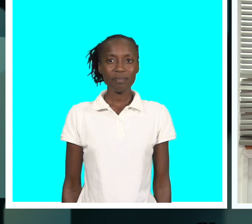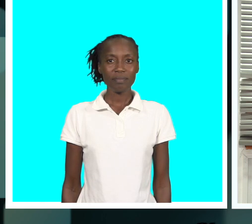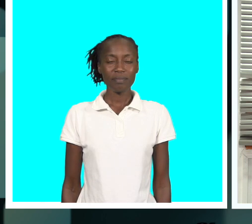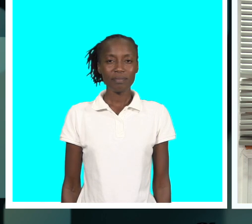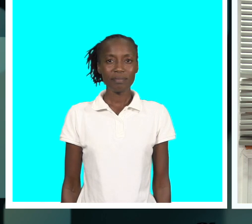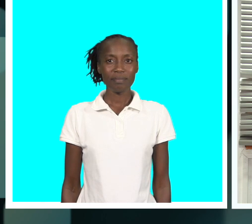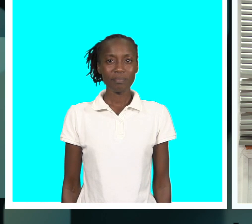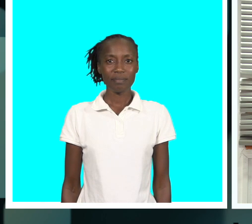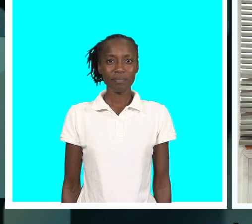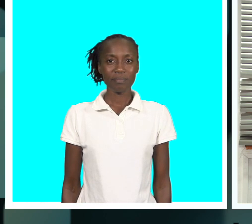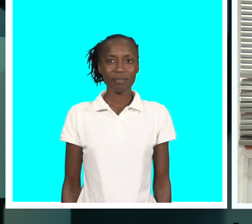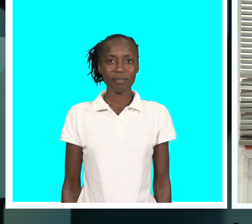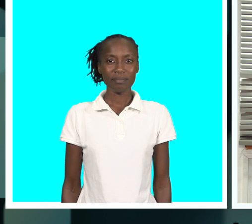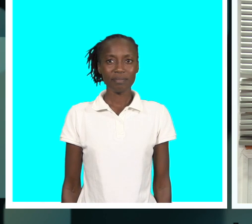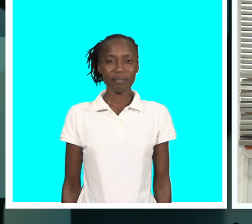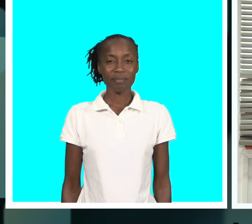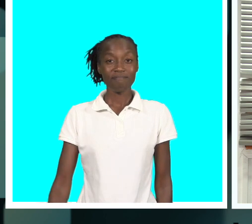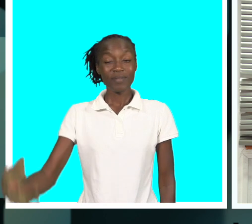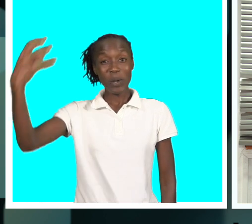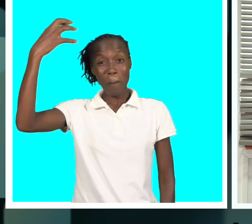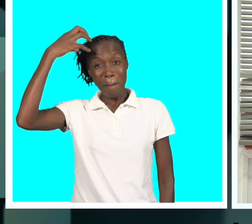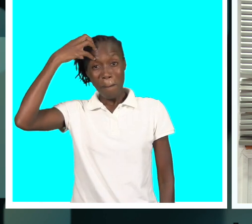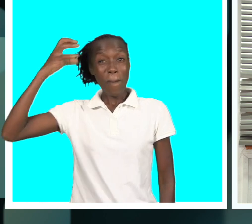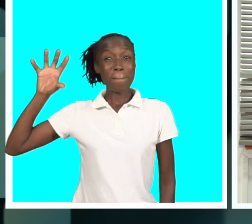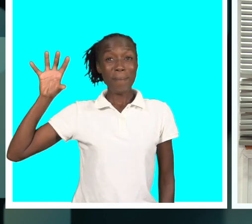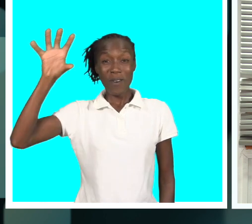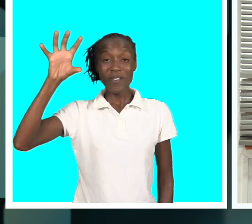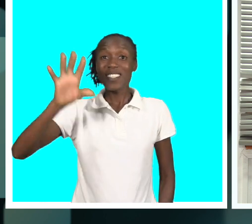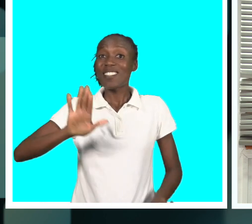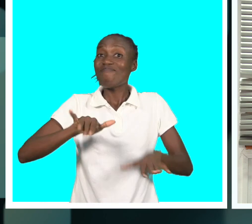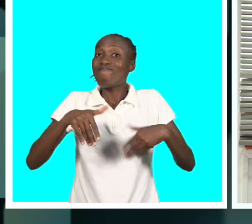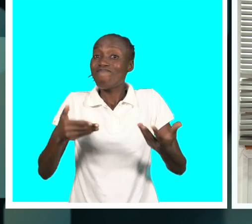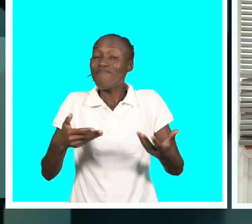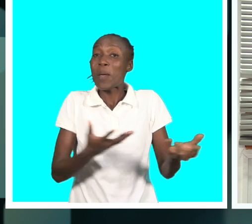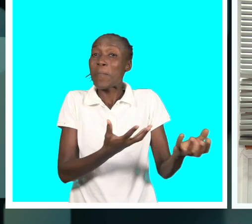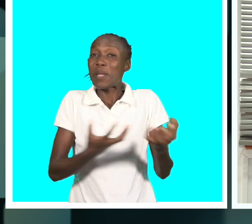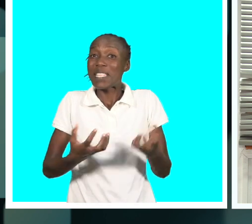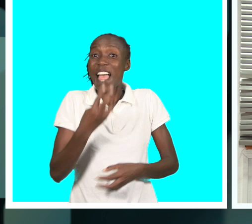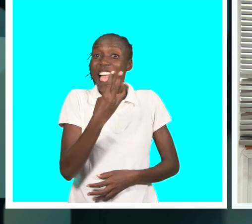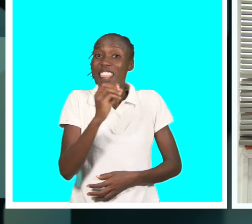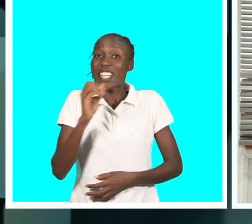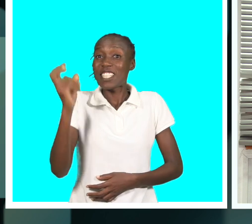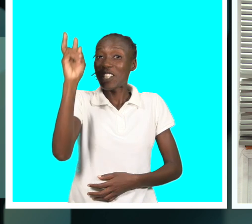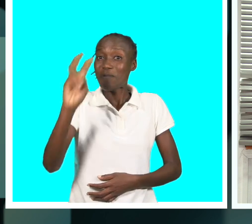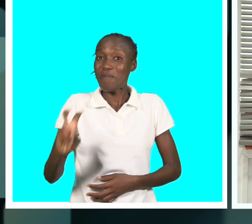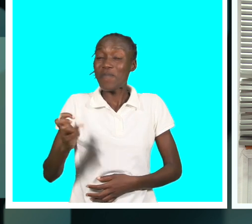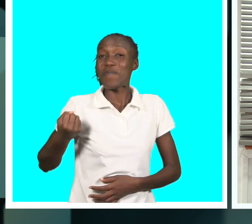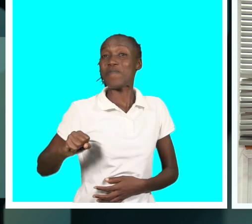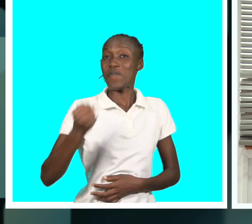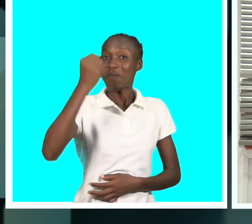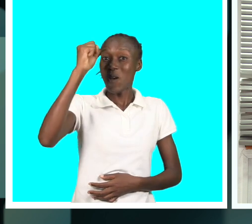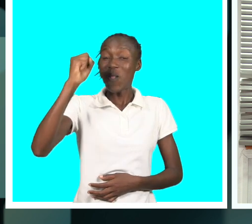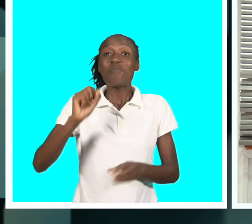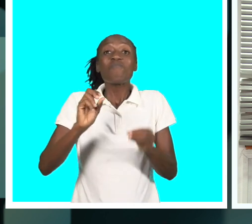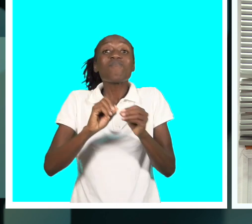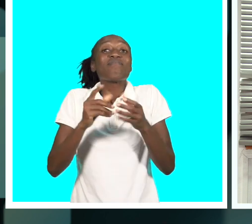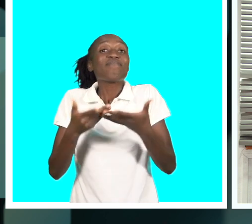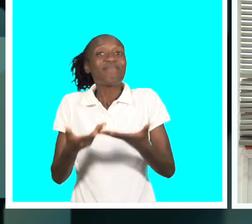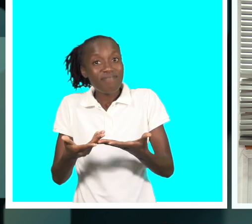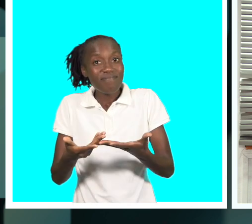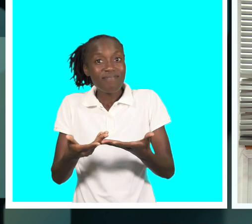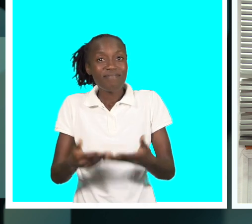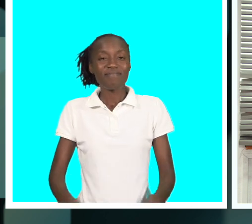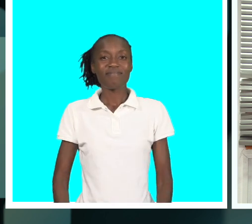para a província de Maputo, precisaríamos de cerca de 300 milhões de dólares para reabilitar e renovar toda a infraestrutura.